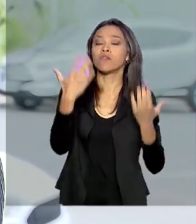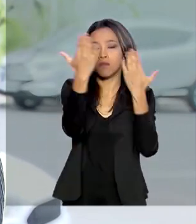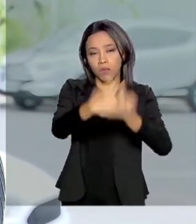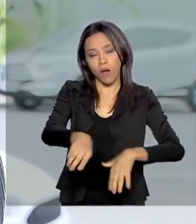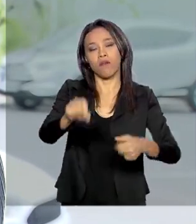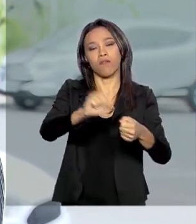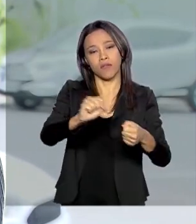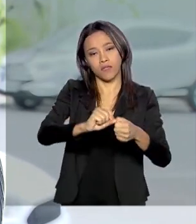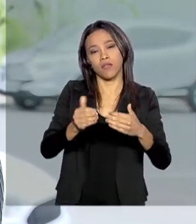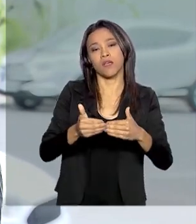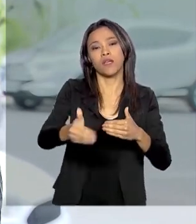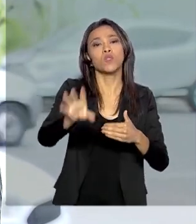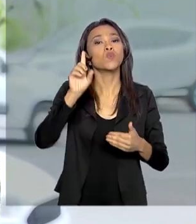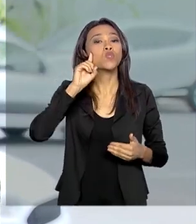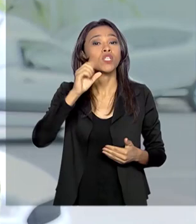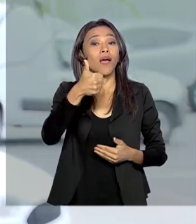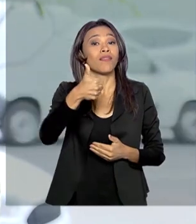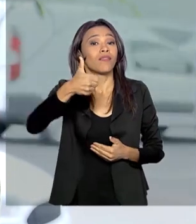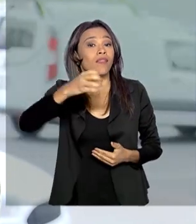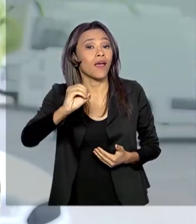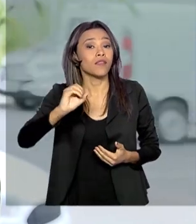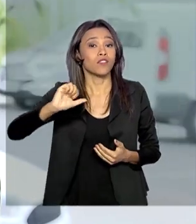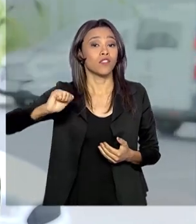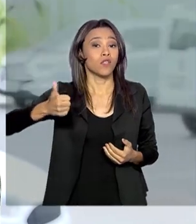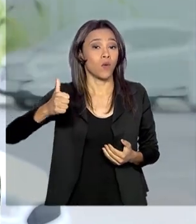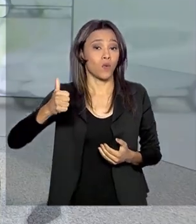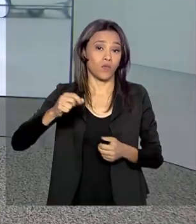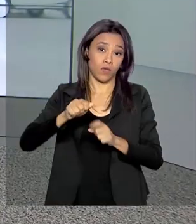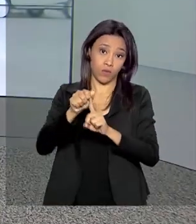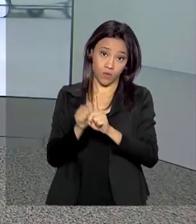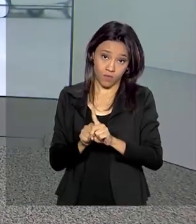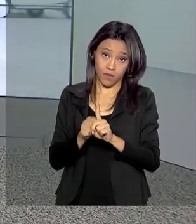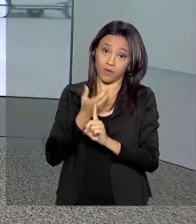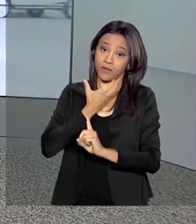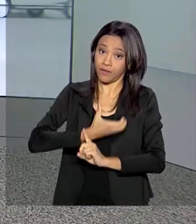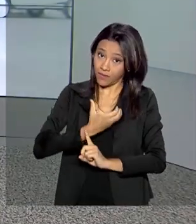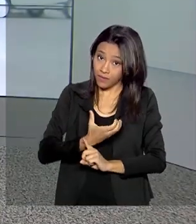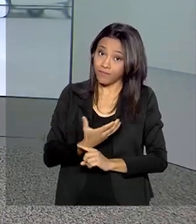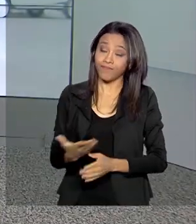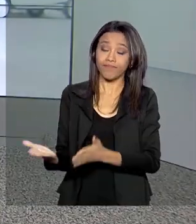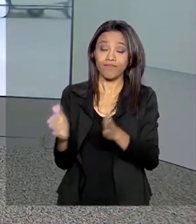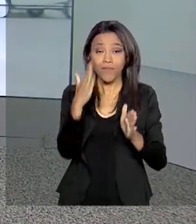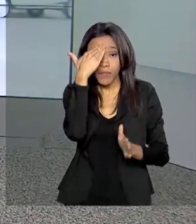próximos dias 10 e 11 de dezembro. Mara, com você. Obrigada pelas suas informações, Vanessa. Obrigada suas informações,